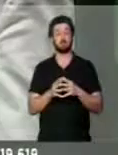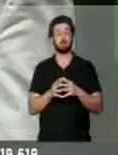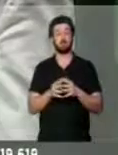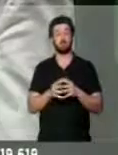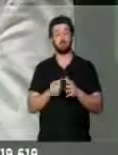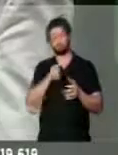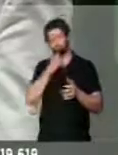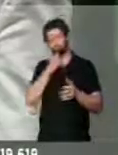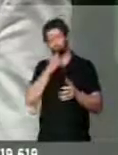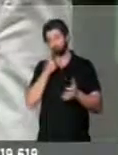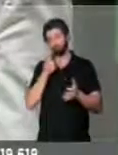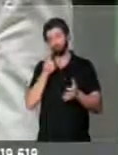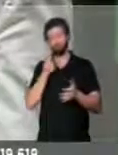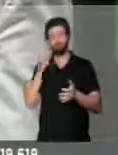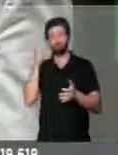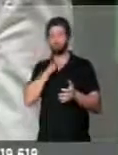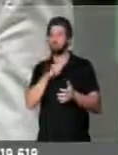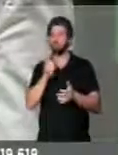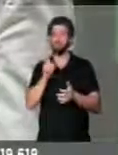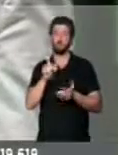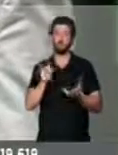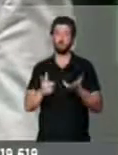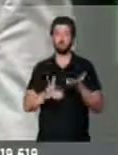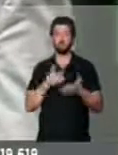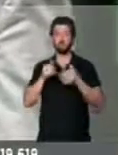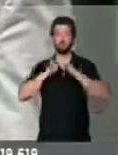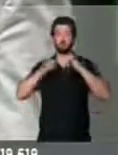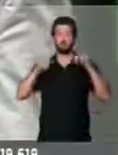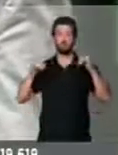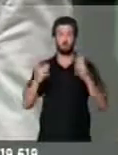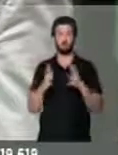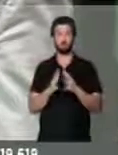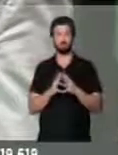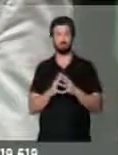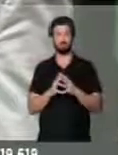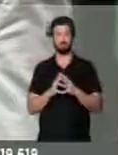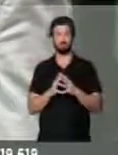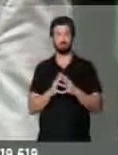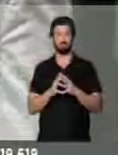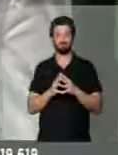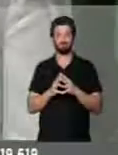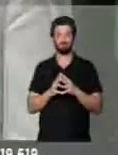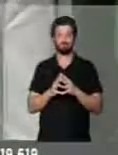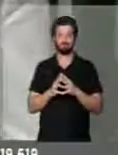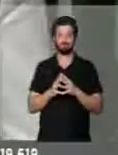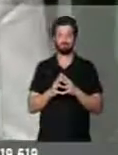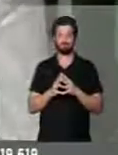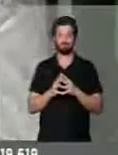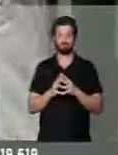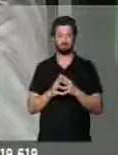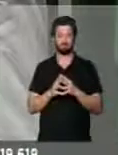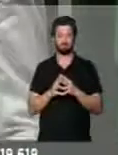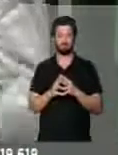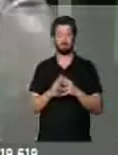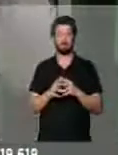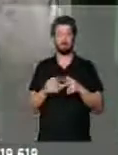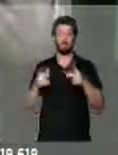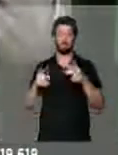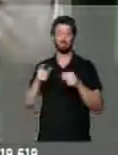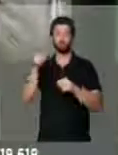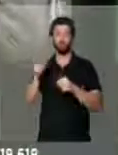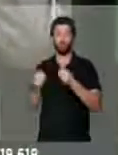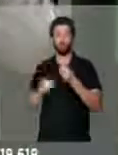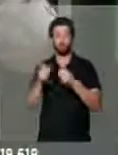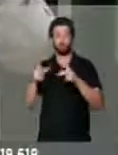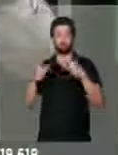ainda não conseguimos divulgá-las à medida que merecem. Quero